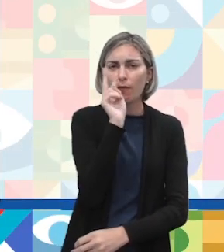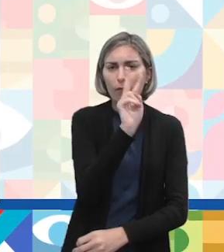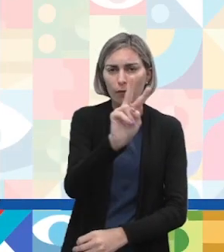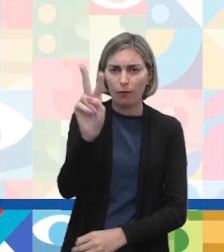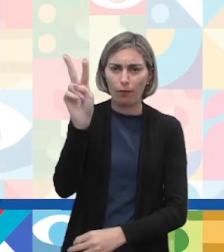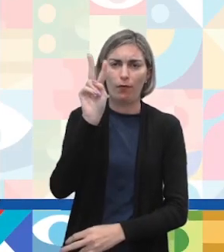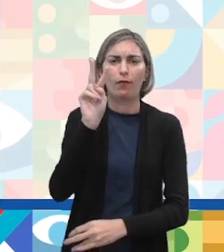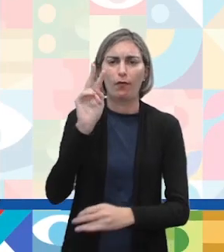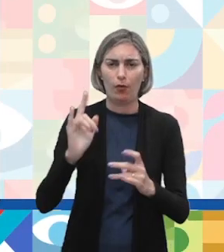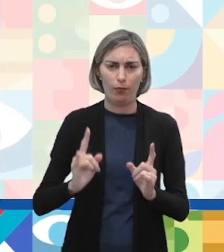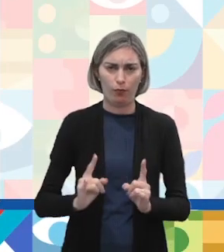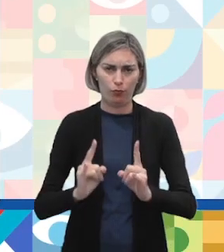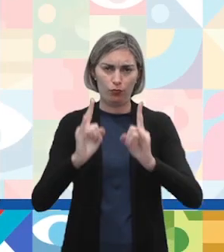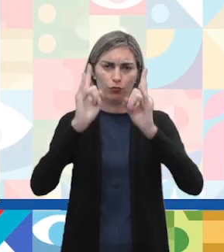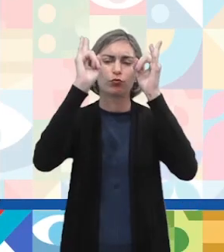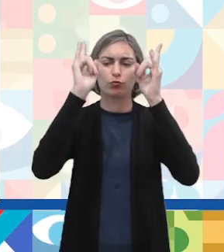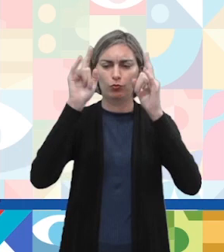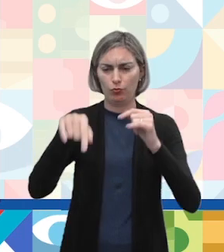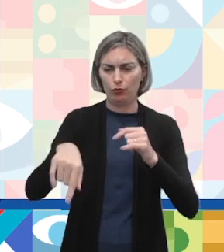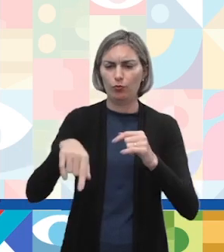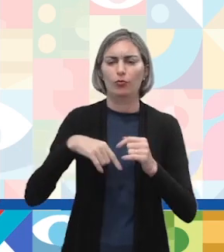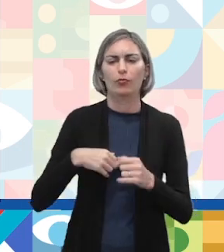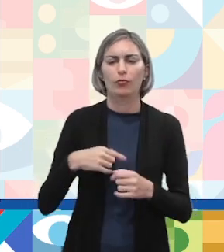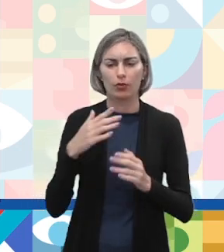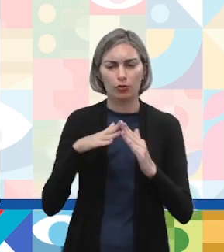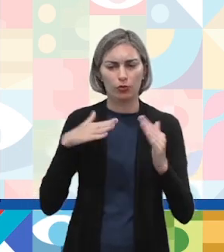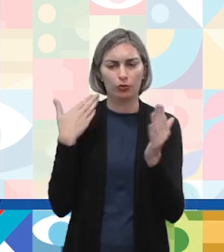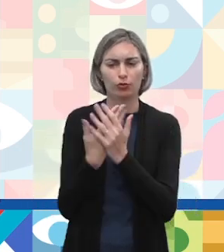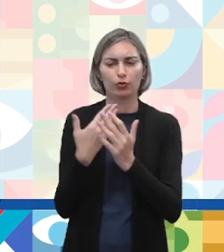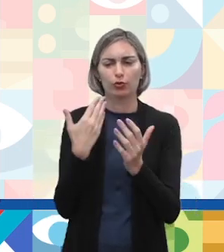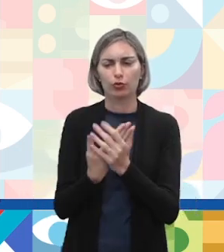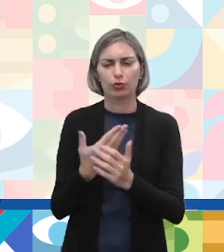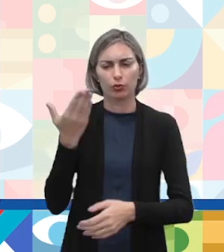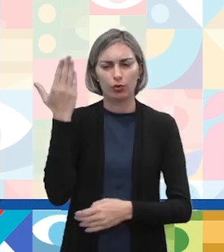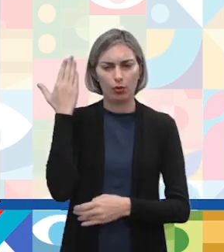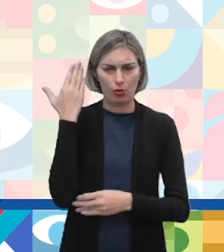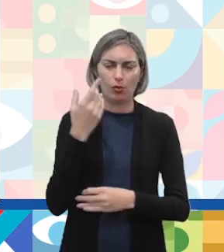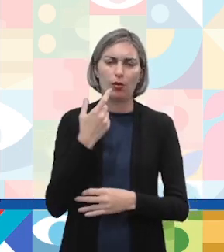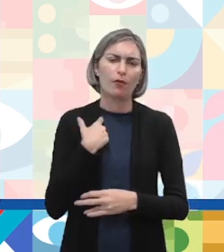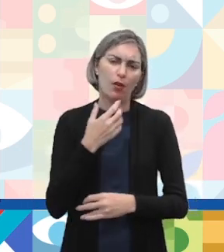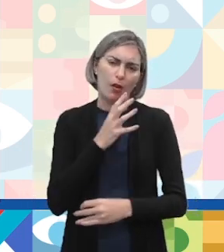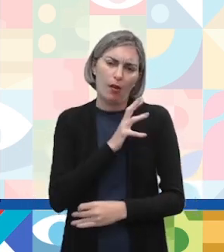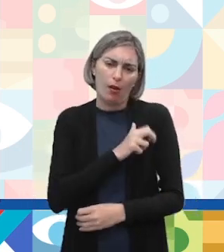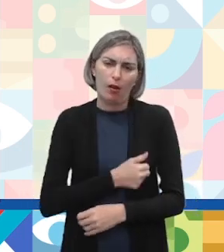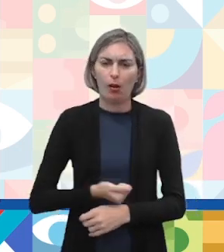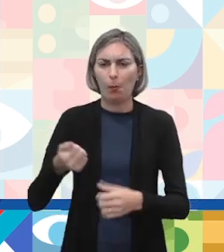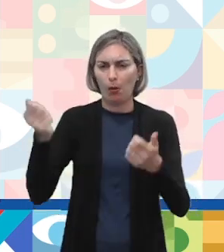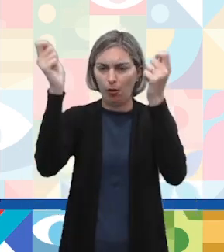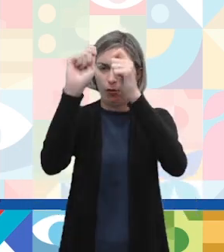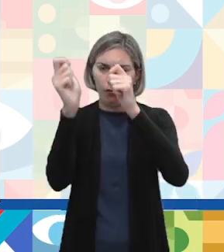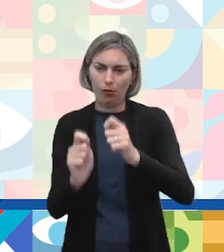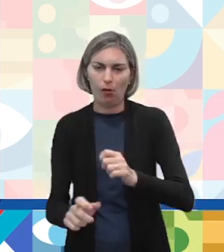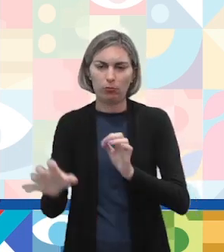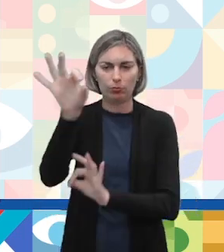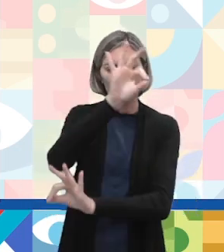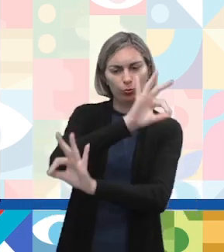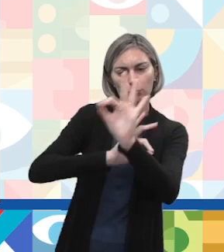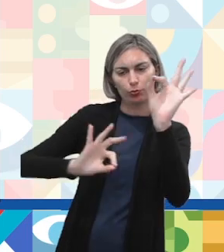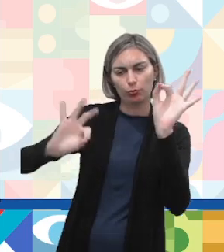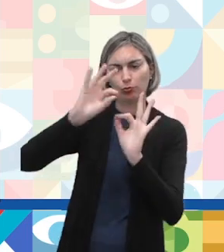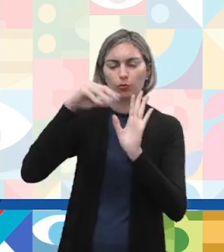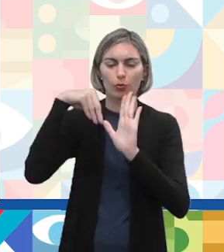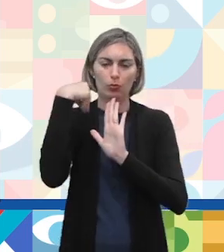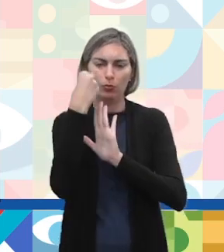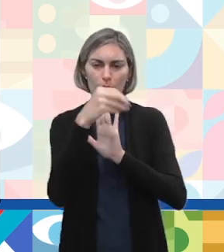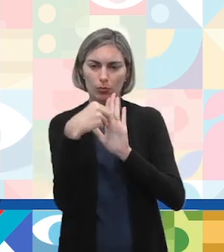fachada da Byhouse, dessa escola. Se você for um amante das artes plásticas e do design, você vai poder